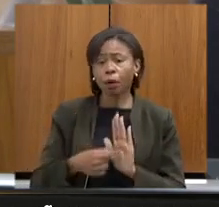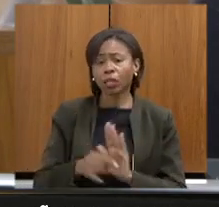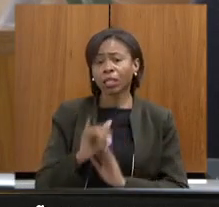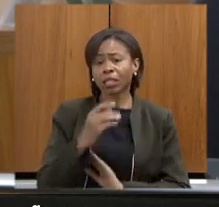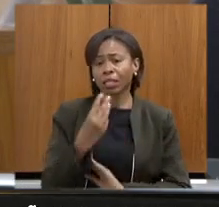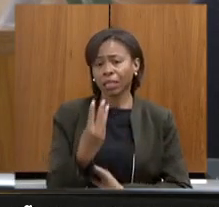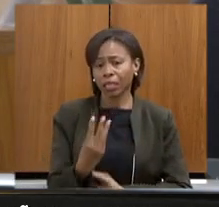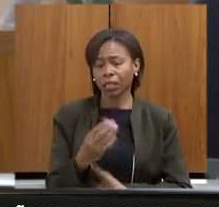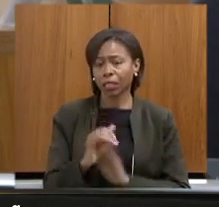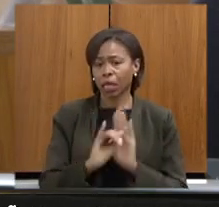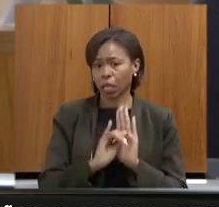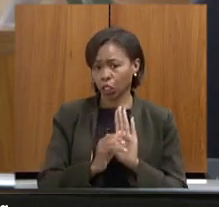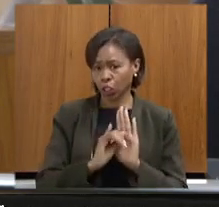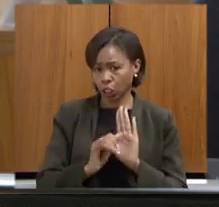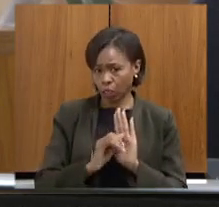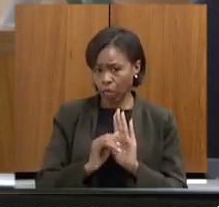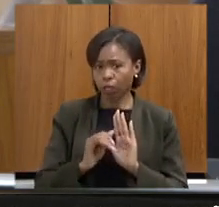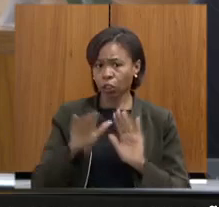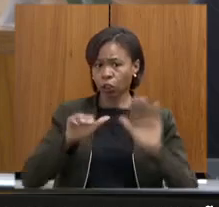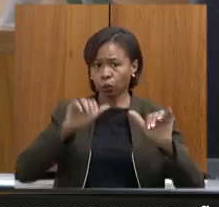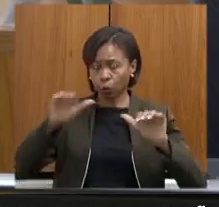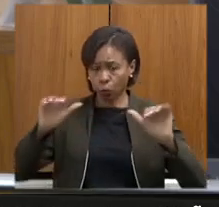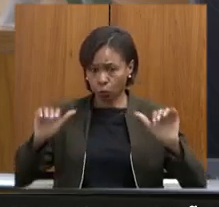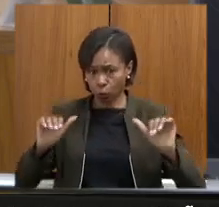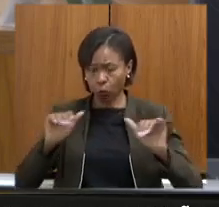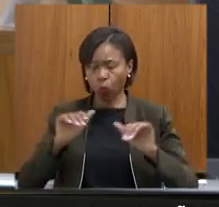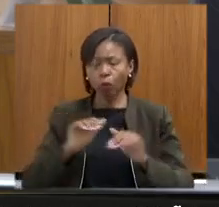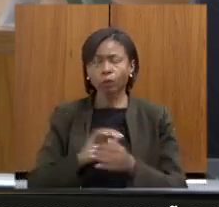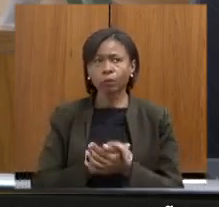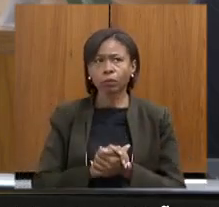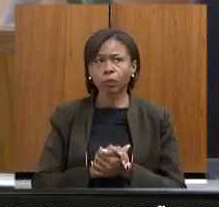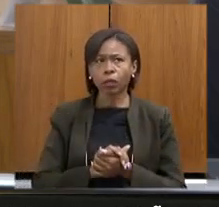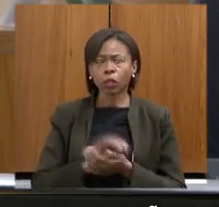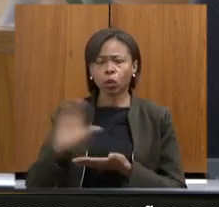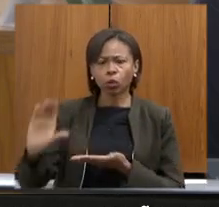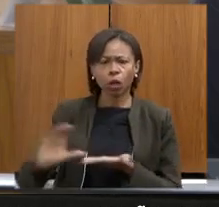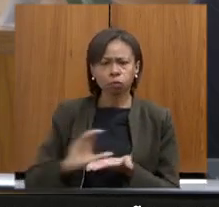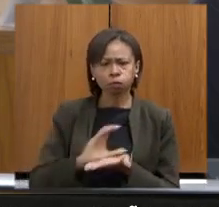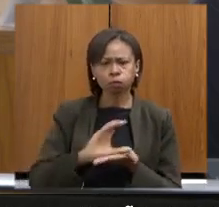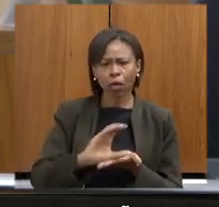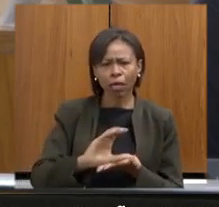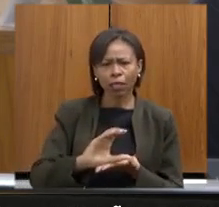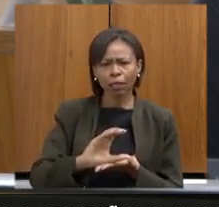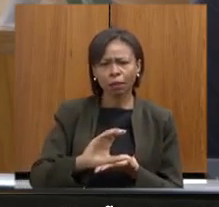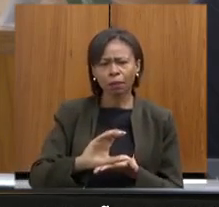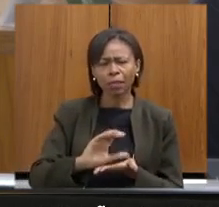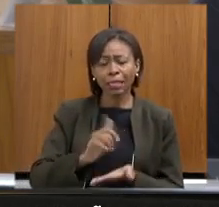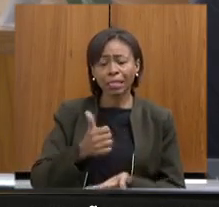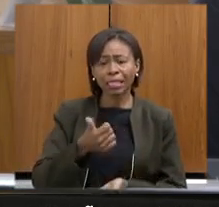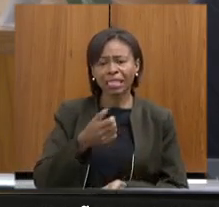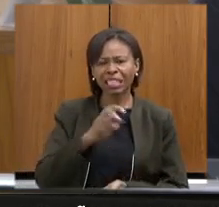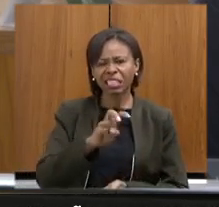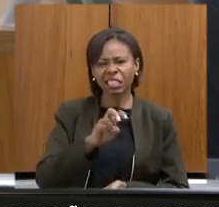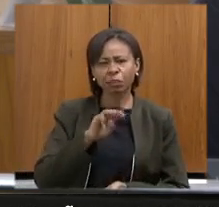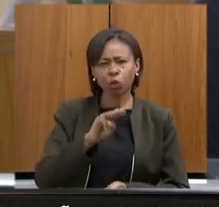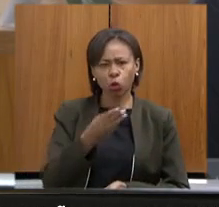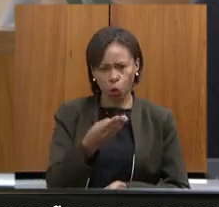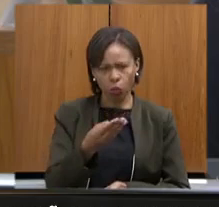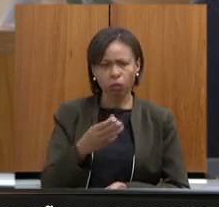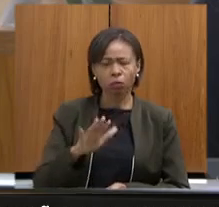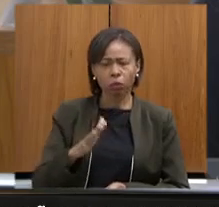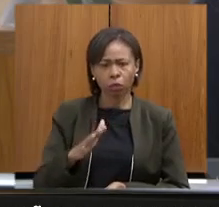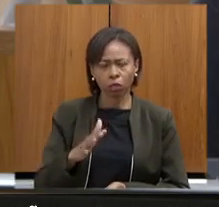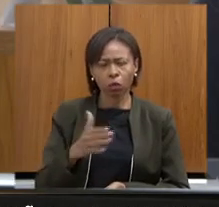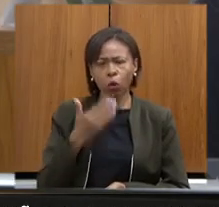cujo repasse de recursos aproxima-se de 15 milhões quais os instrumentos